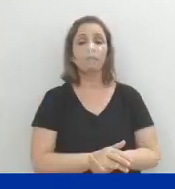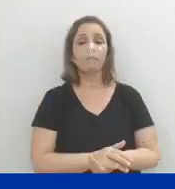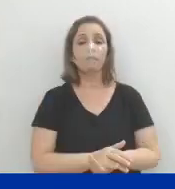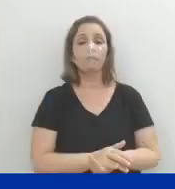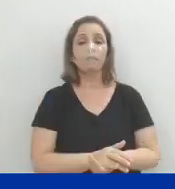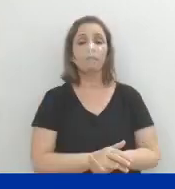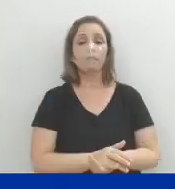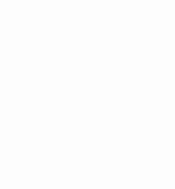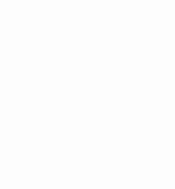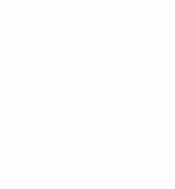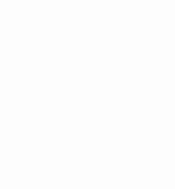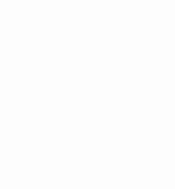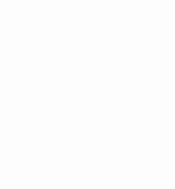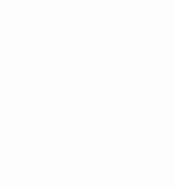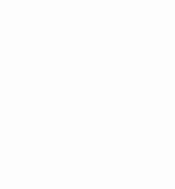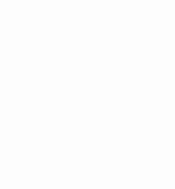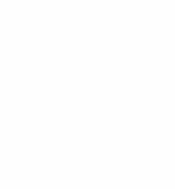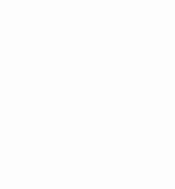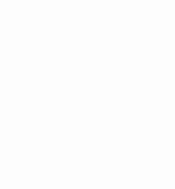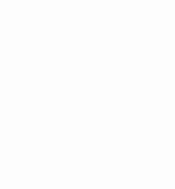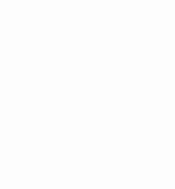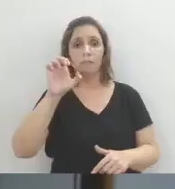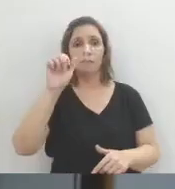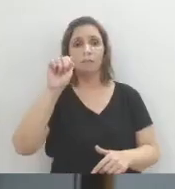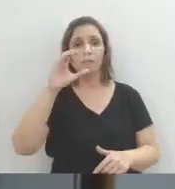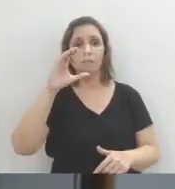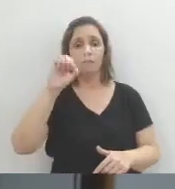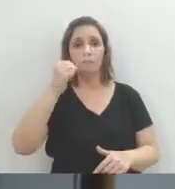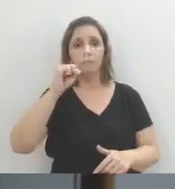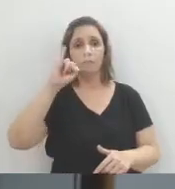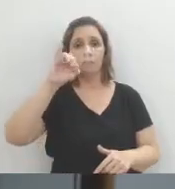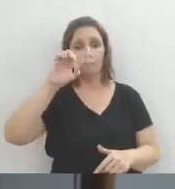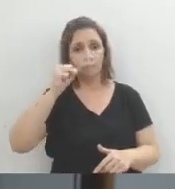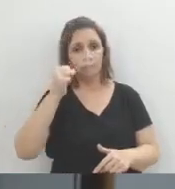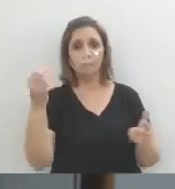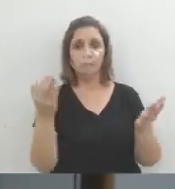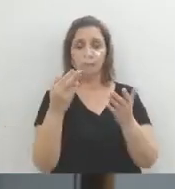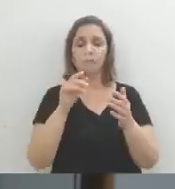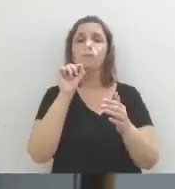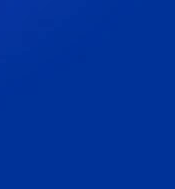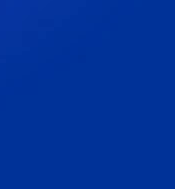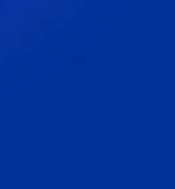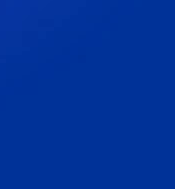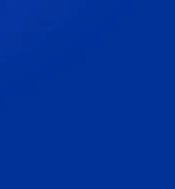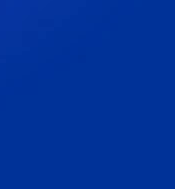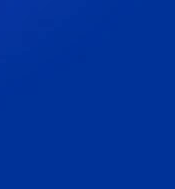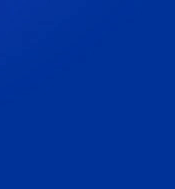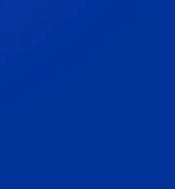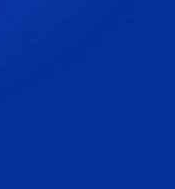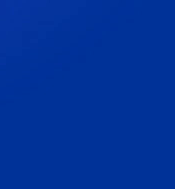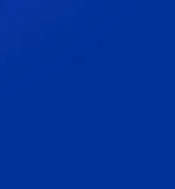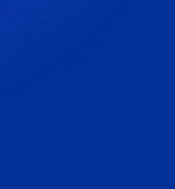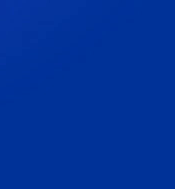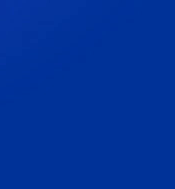olha, Machado de Assis, vamos continuar fazendo análise da obra Quincas Borba. Lembrando que estamos falando